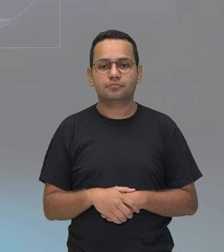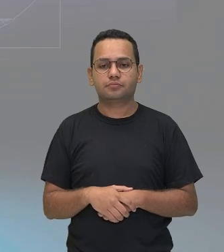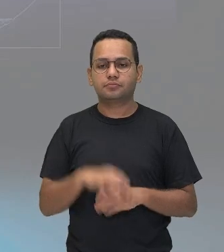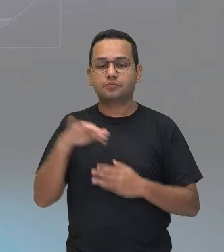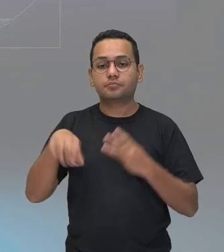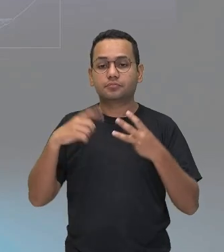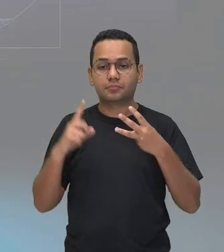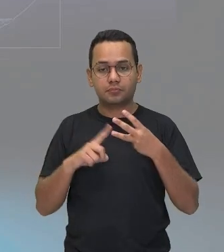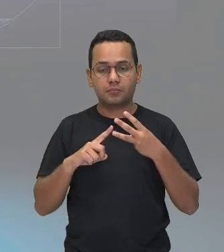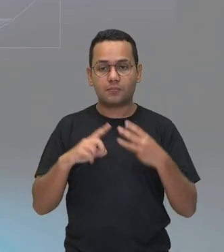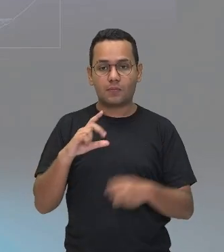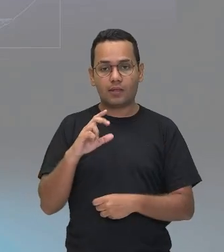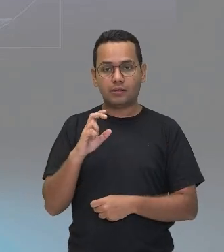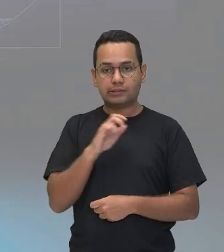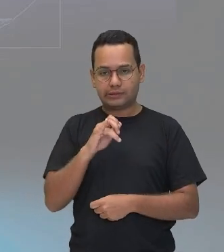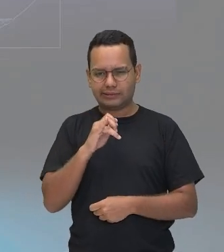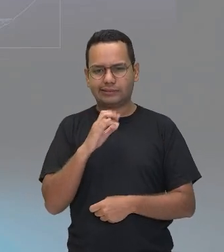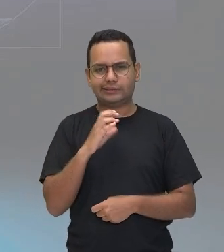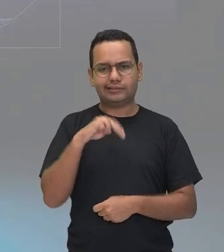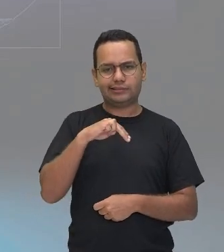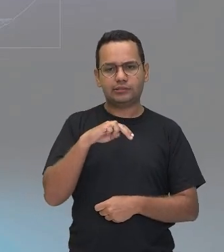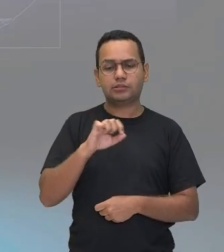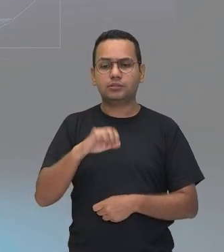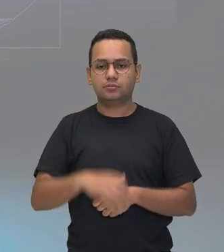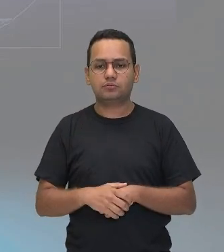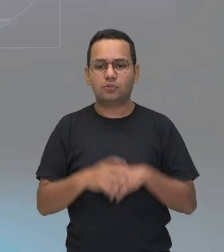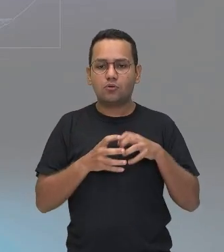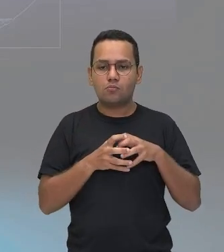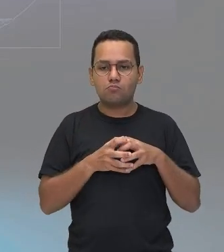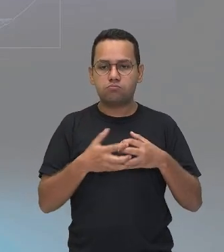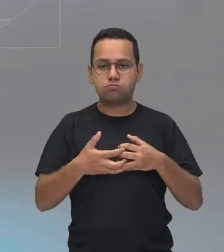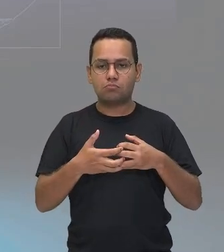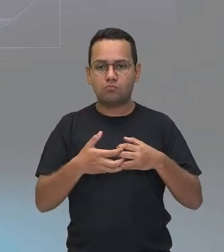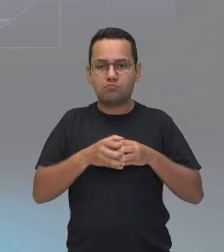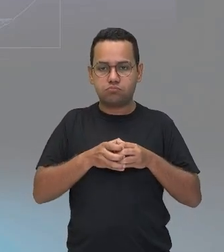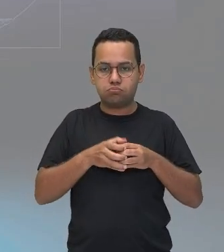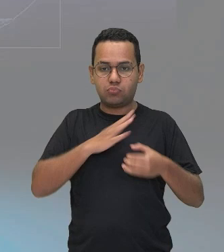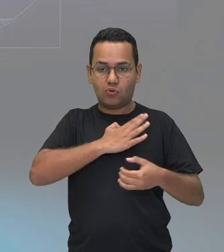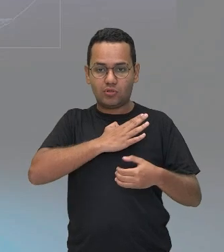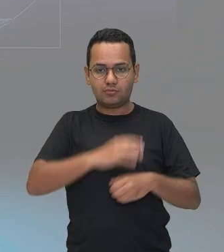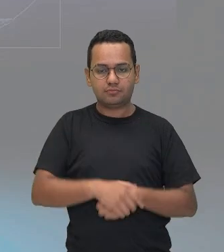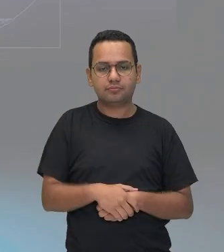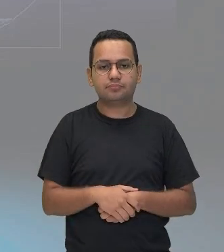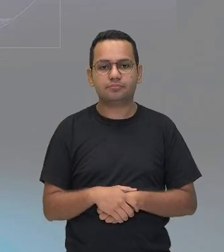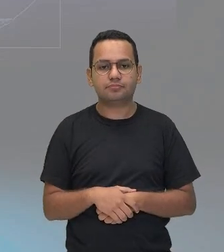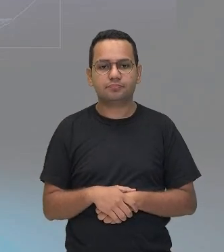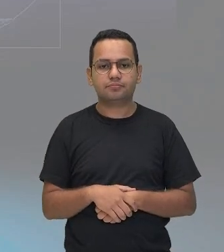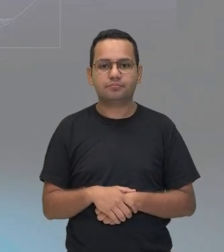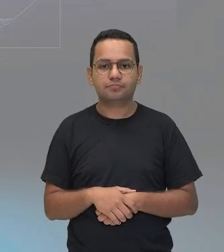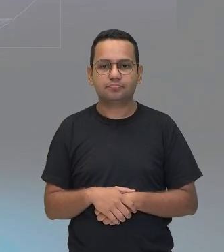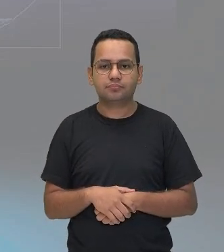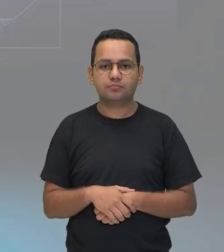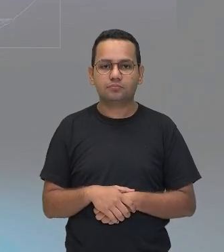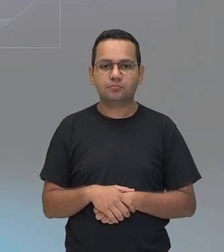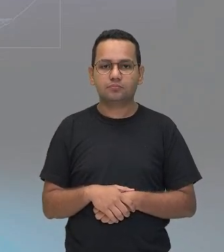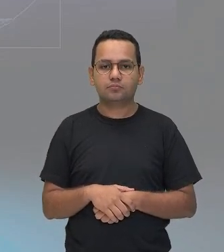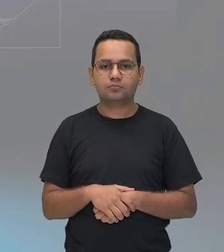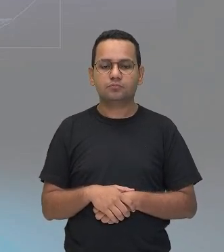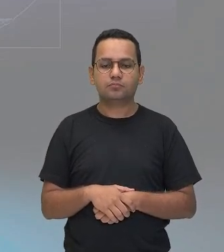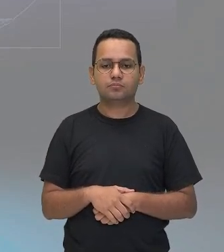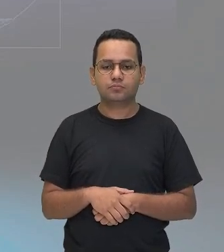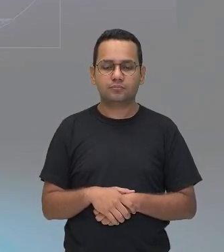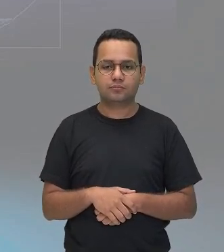na parte, na sístula e na diástole, que está relacionada o quê? A nossa pressão arterial,